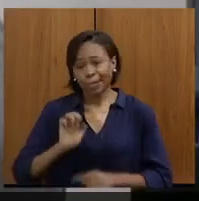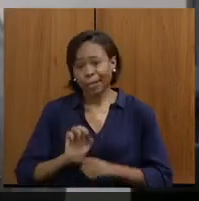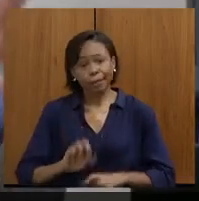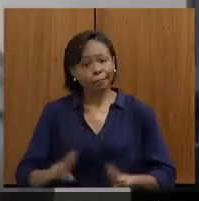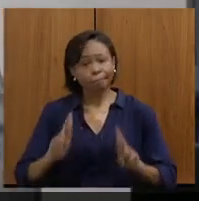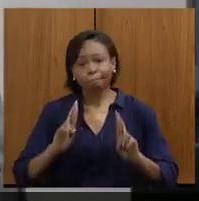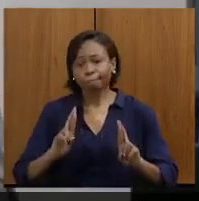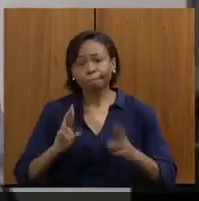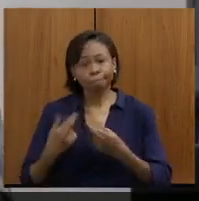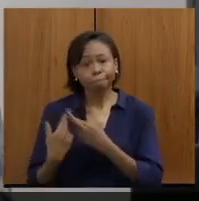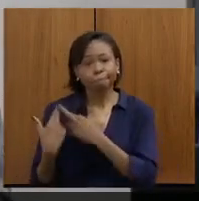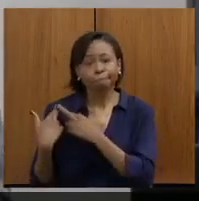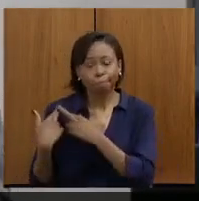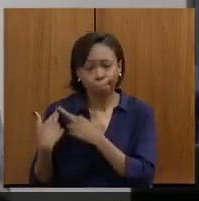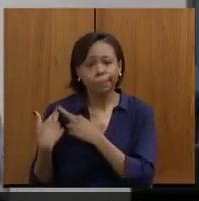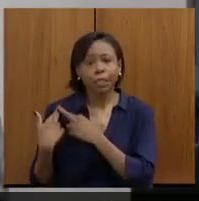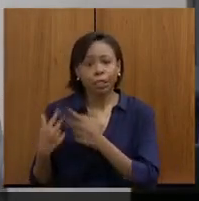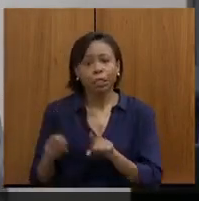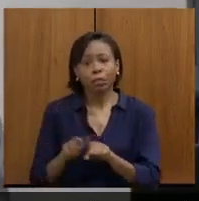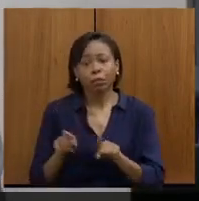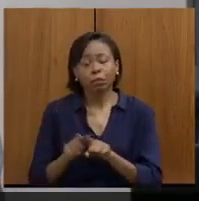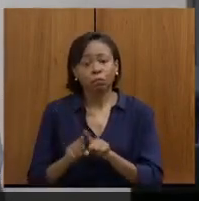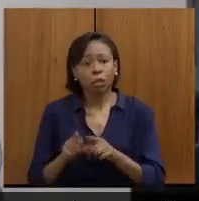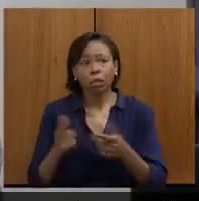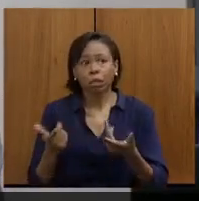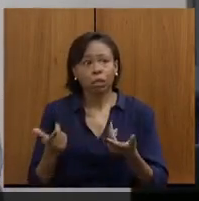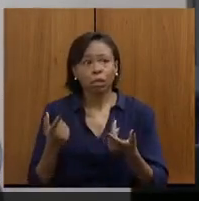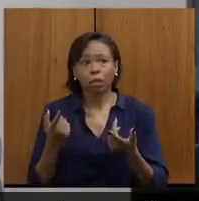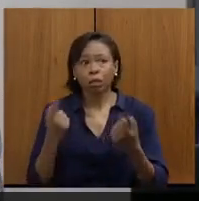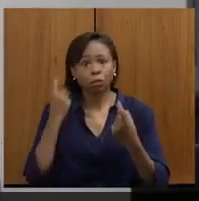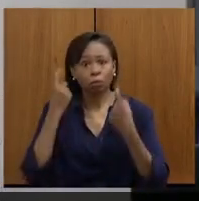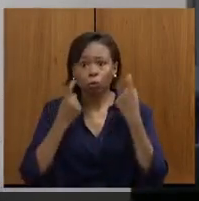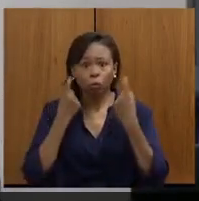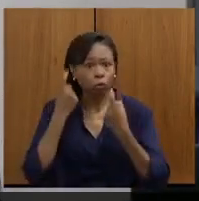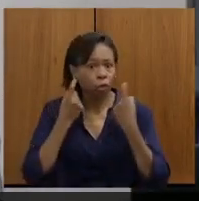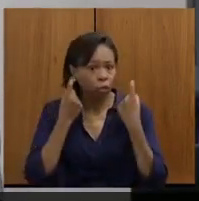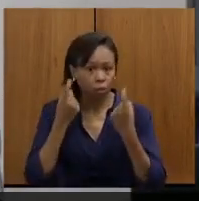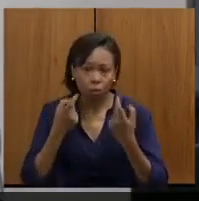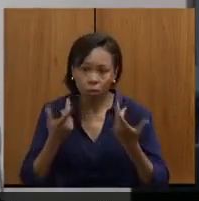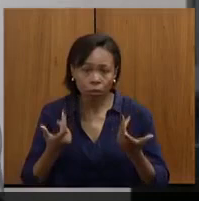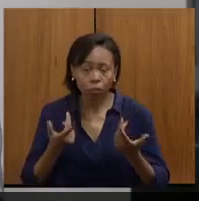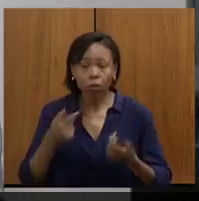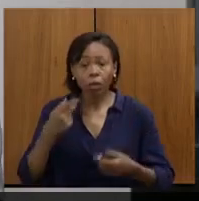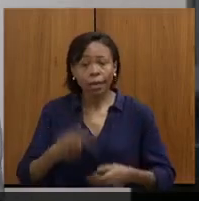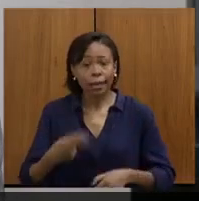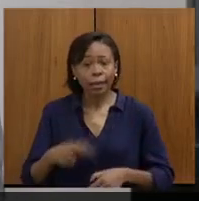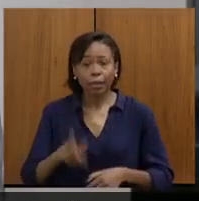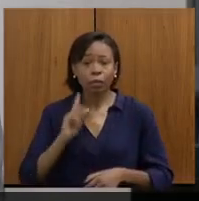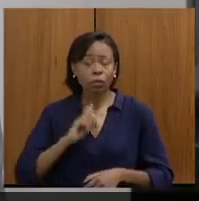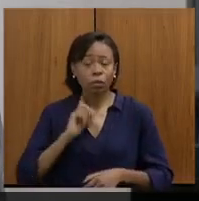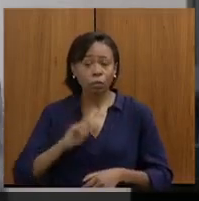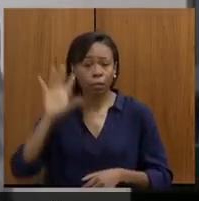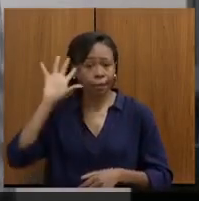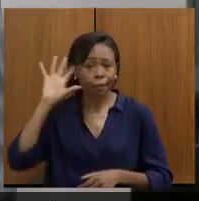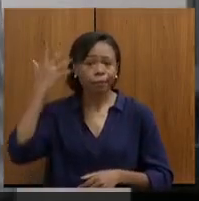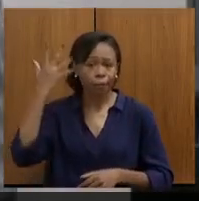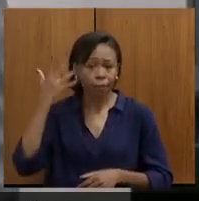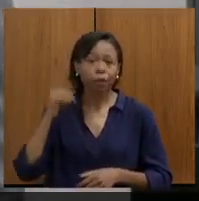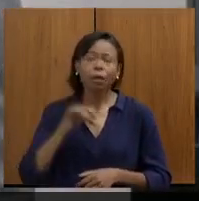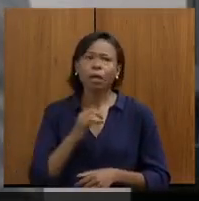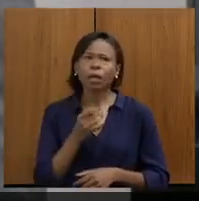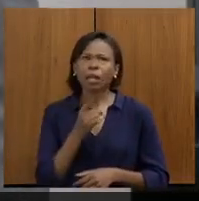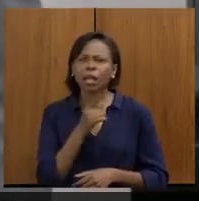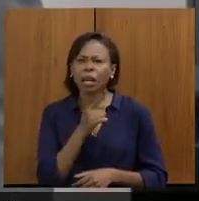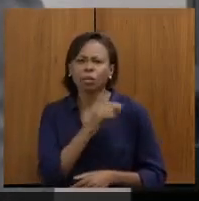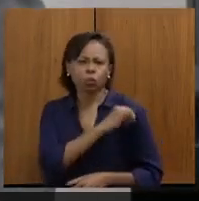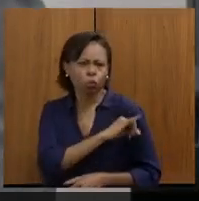traz situações difíceis no Estado e que o Estado tem que resolver. A informação que nós temos é que Rio de Janeiro e